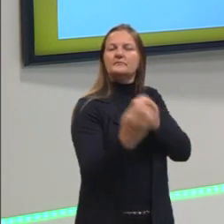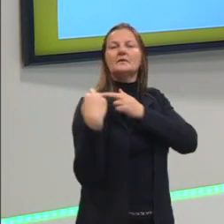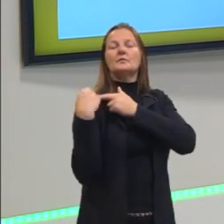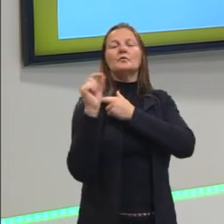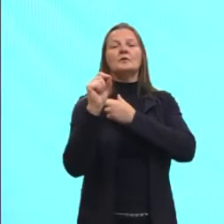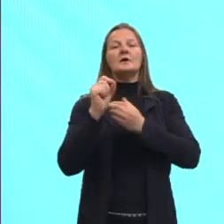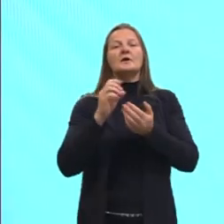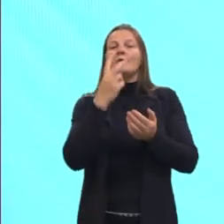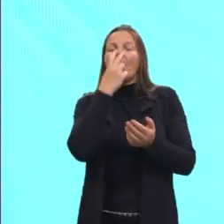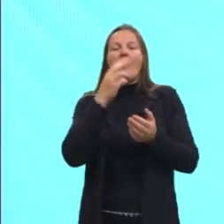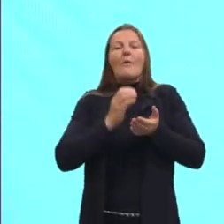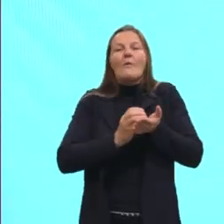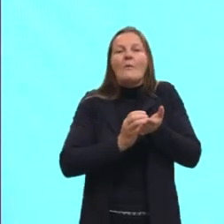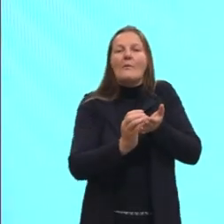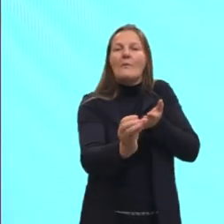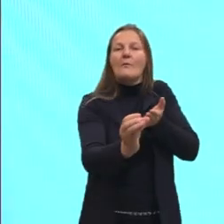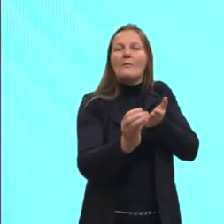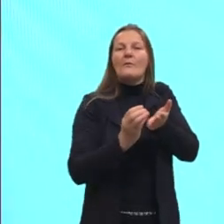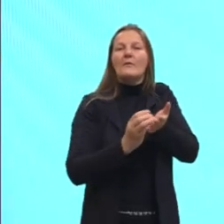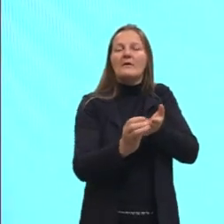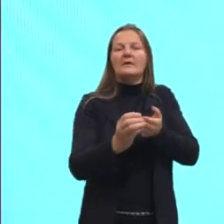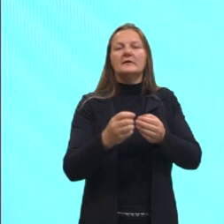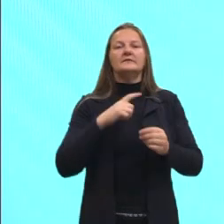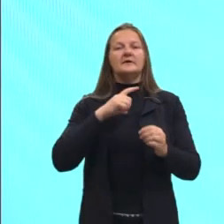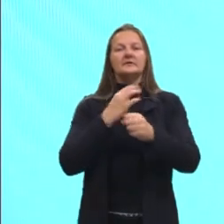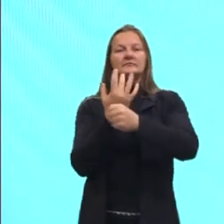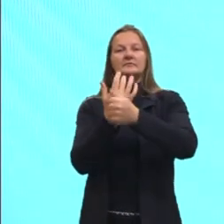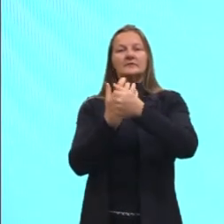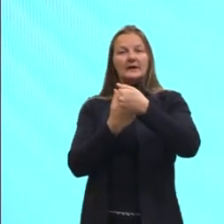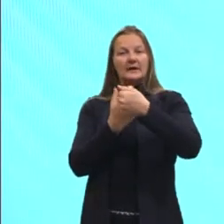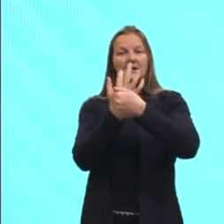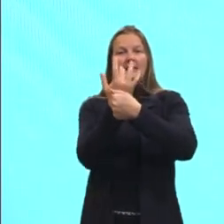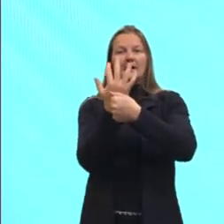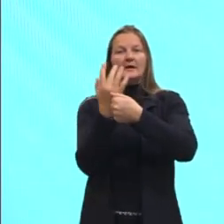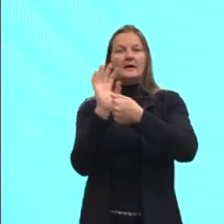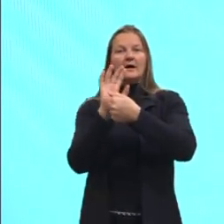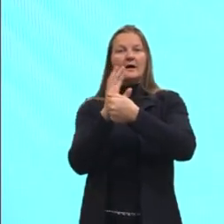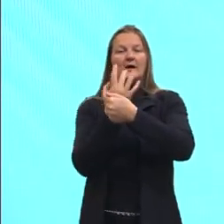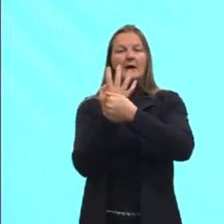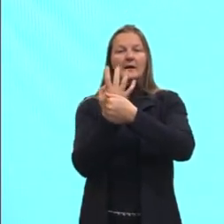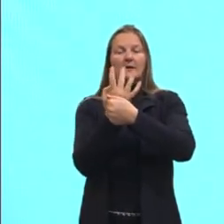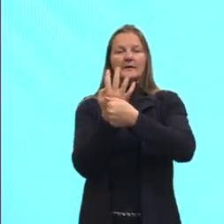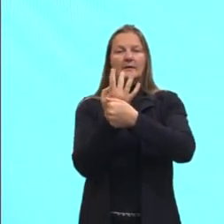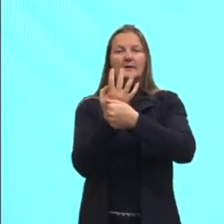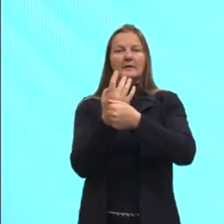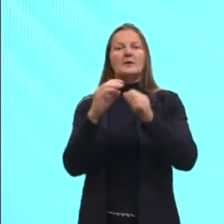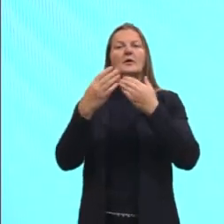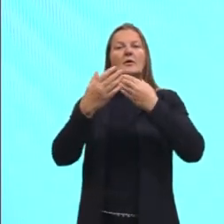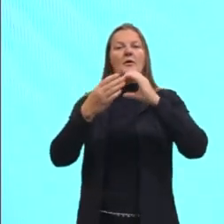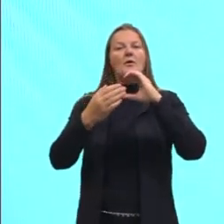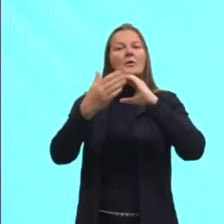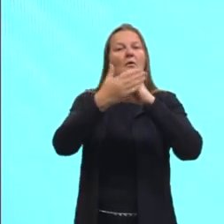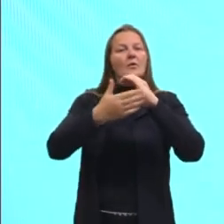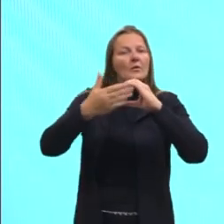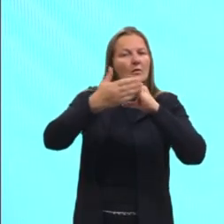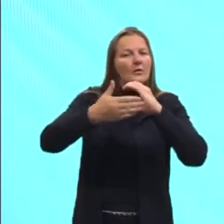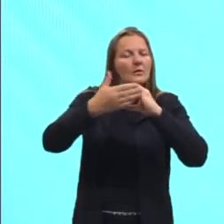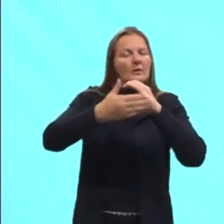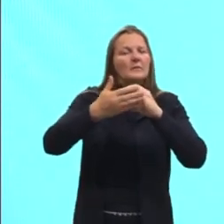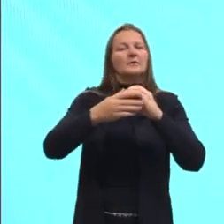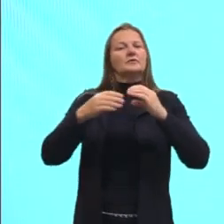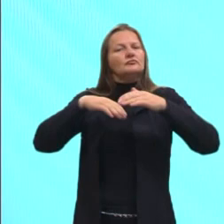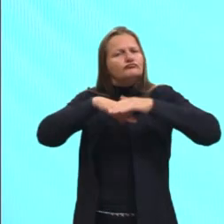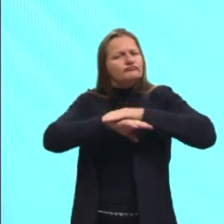transporte de aminoácidos e síntese de lipídios e carboidratos. Então, ele fica bem